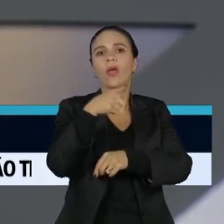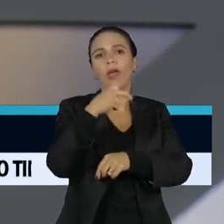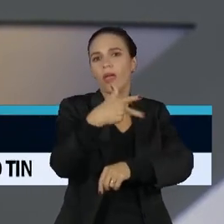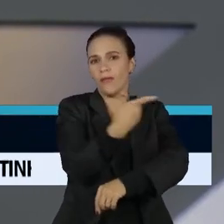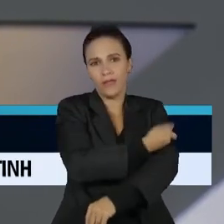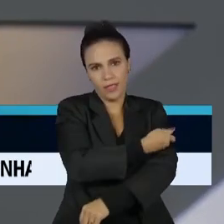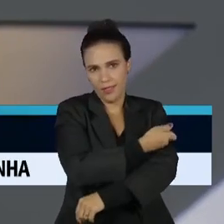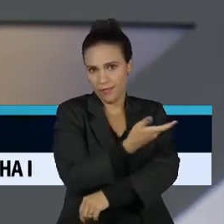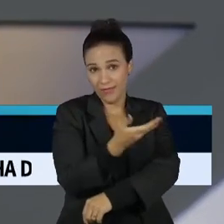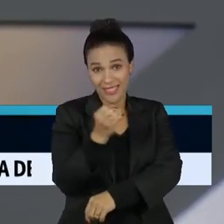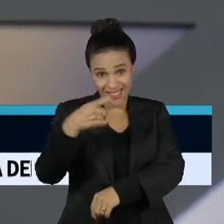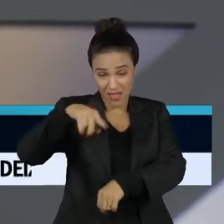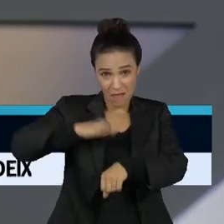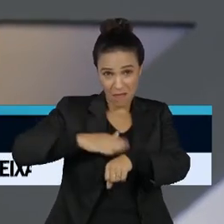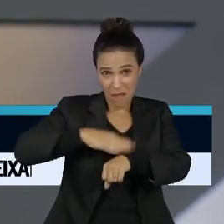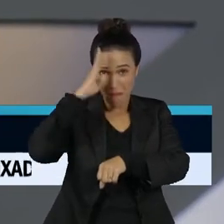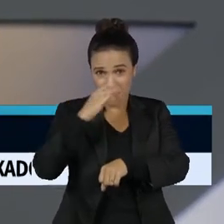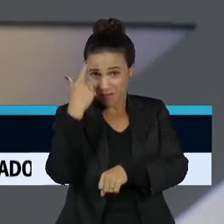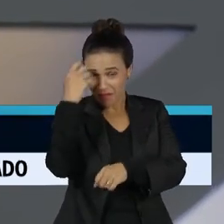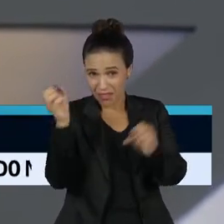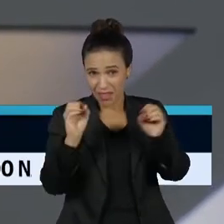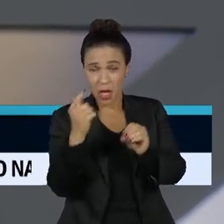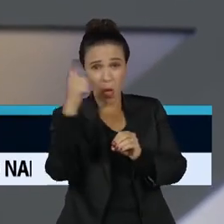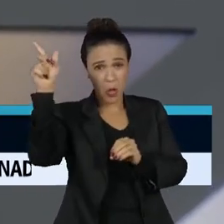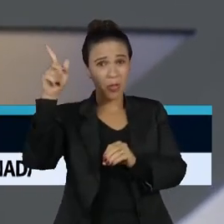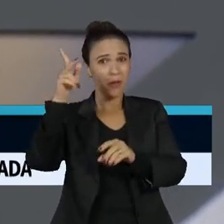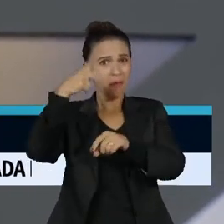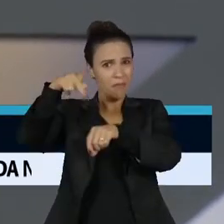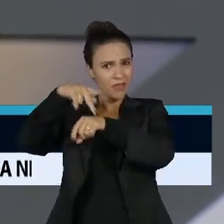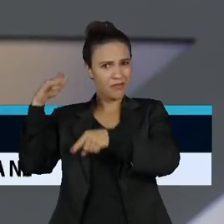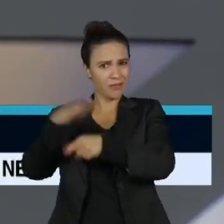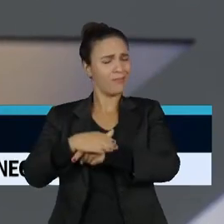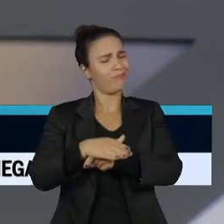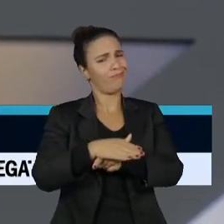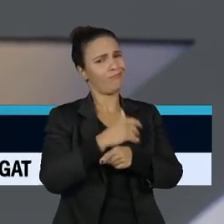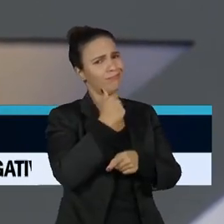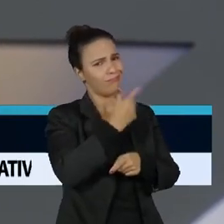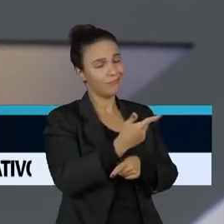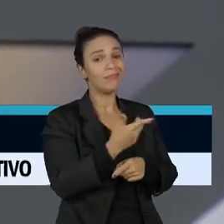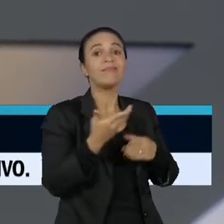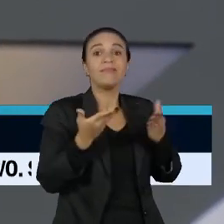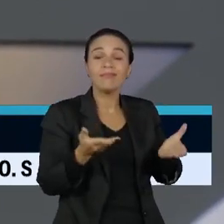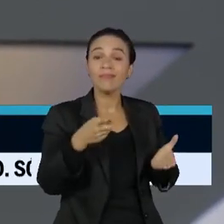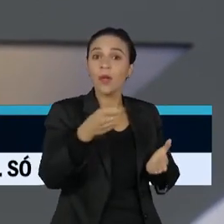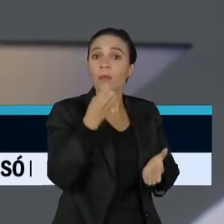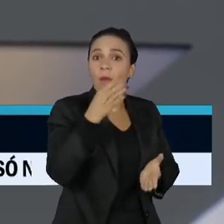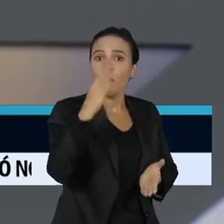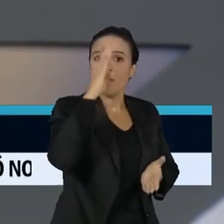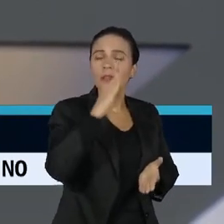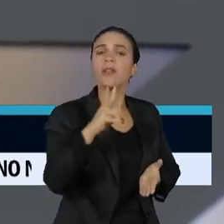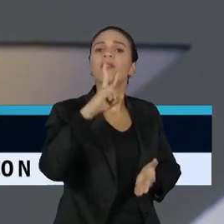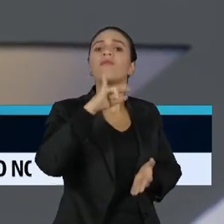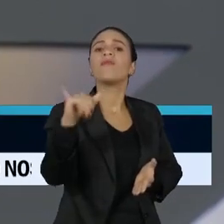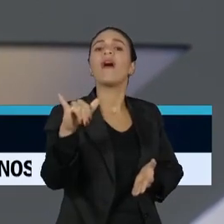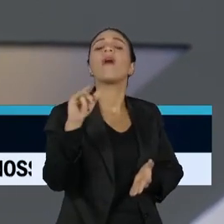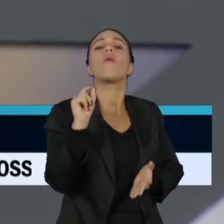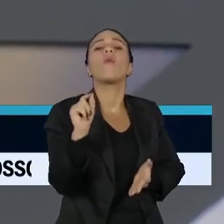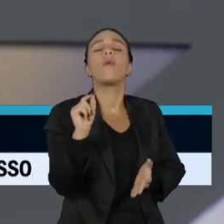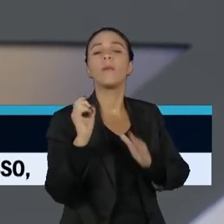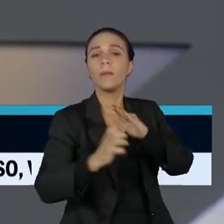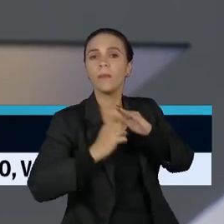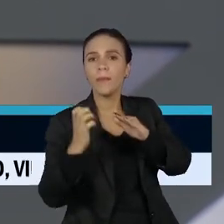vai ser outro país que vai fazer. E no caso do Brasil, essa patente brasileira vai ser comercializada por uma